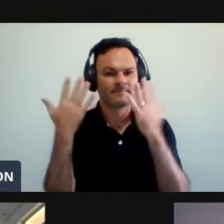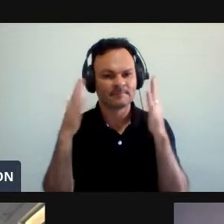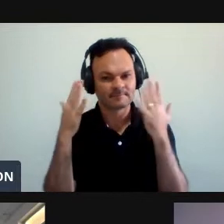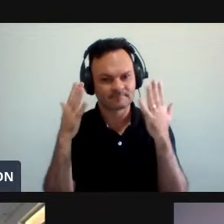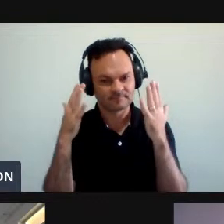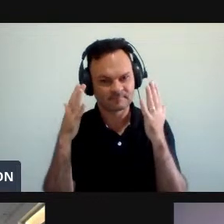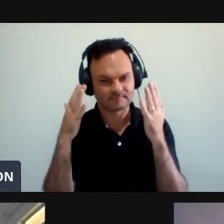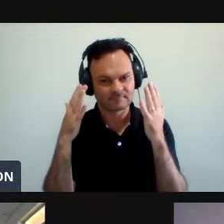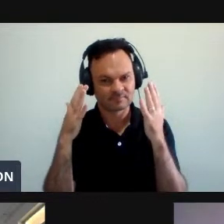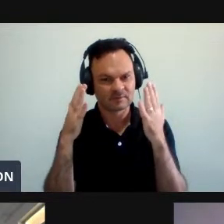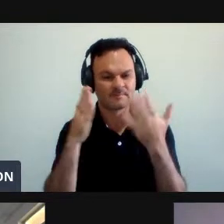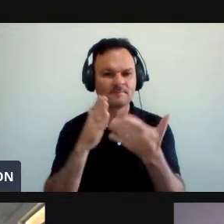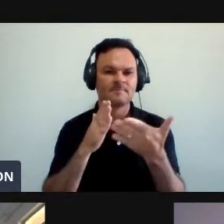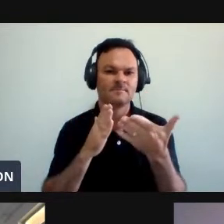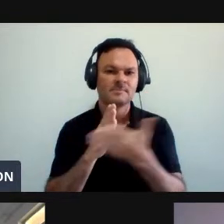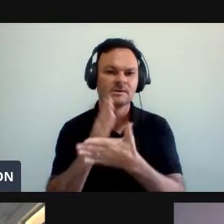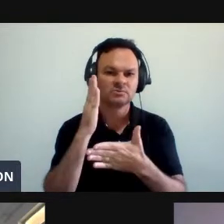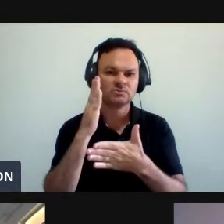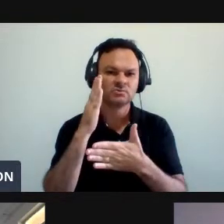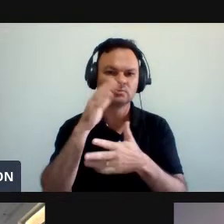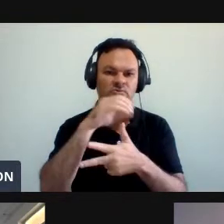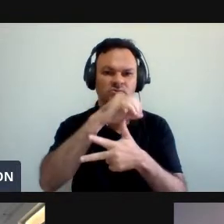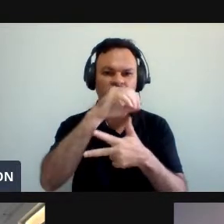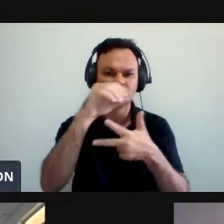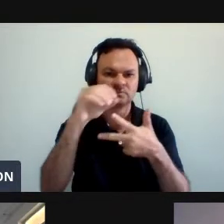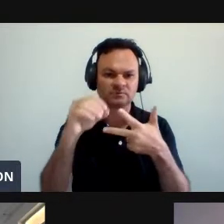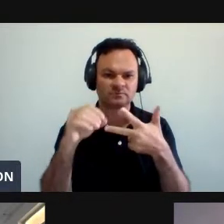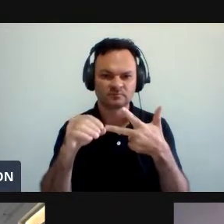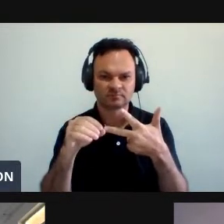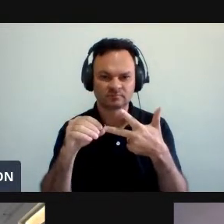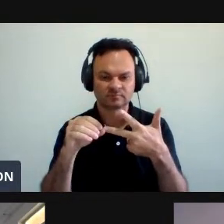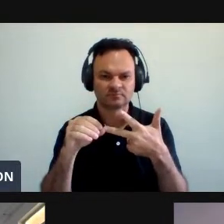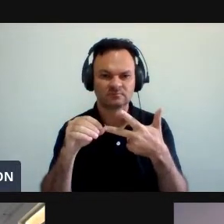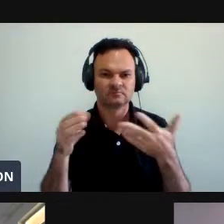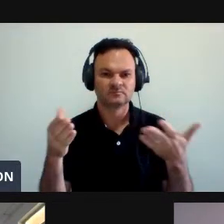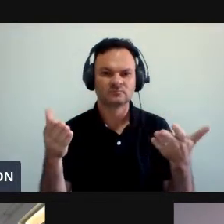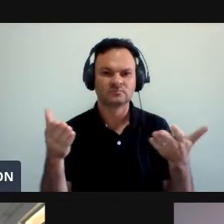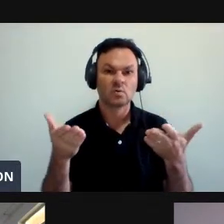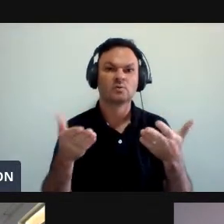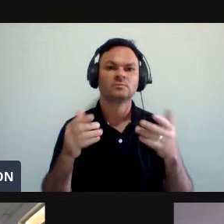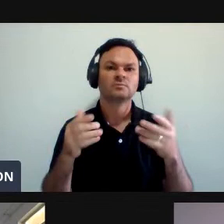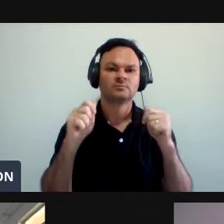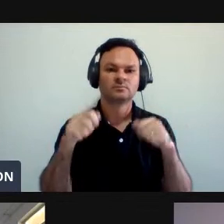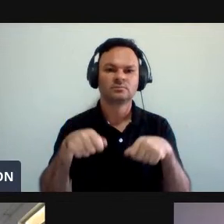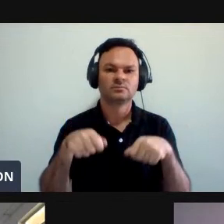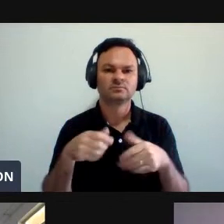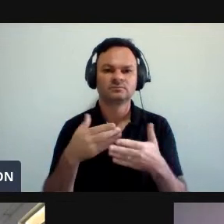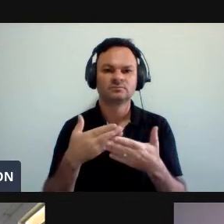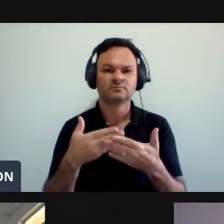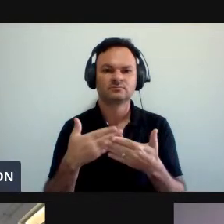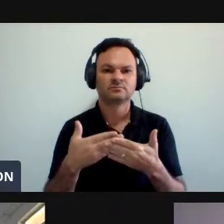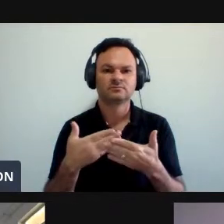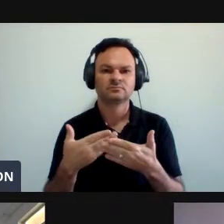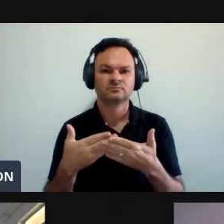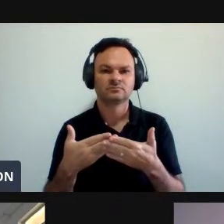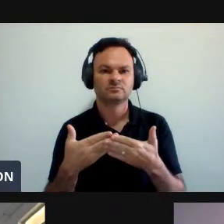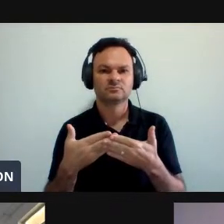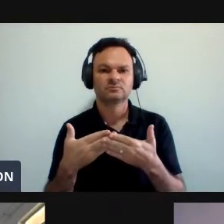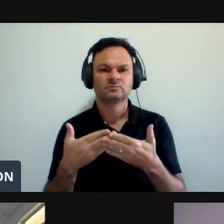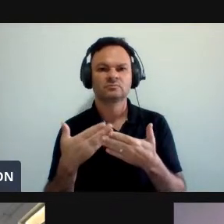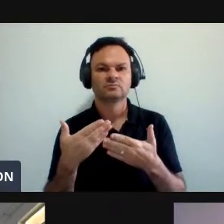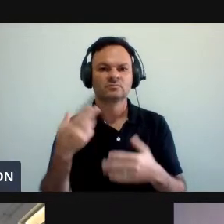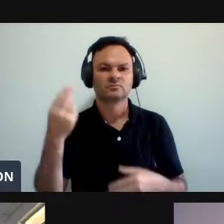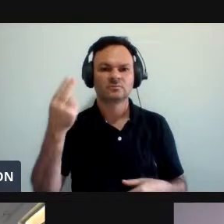aprovados No No Enem E hoje pode Dizer que faz parte De uma